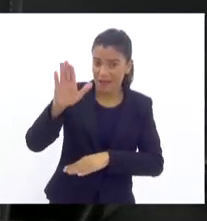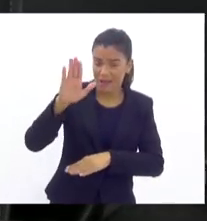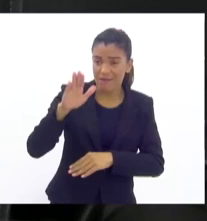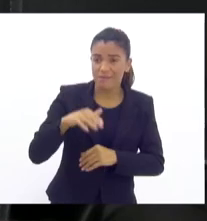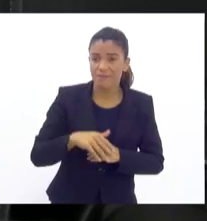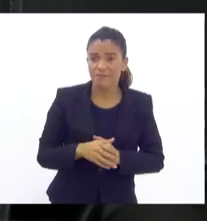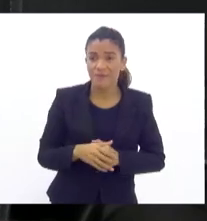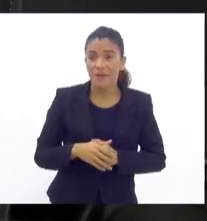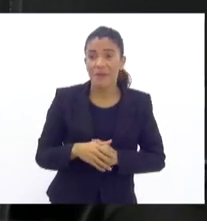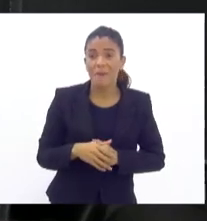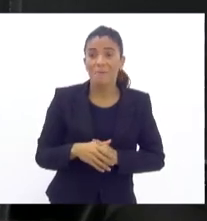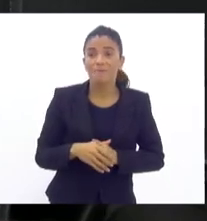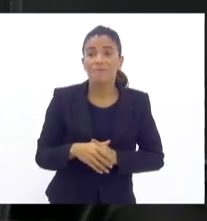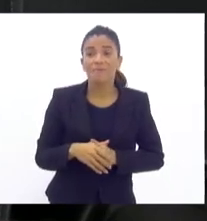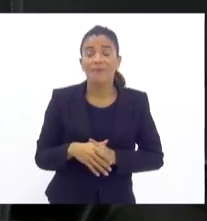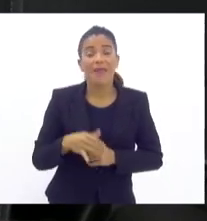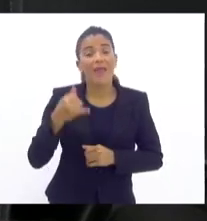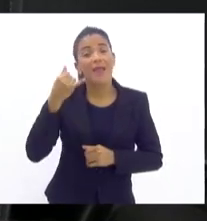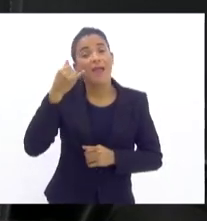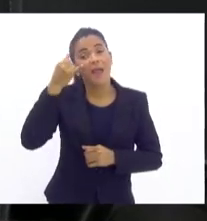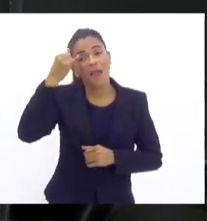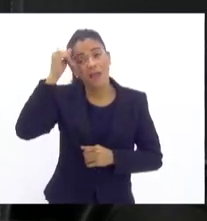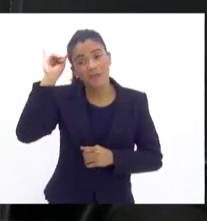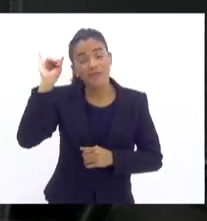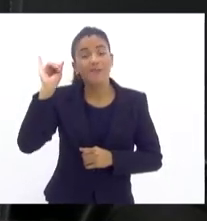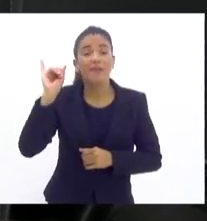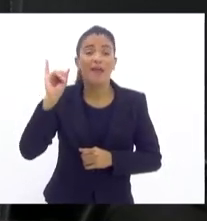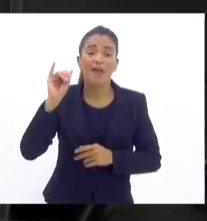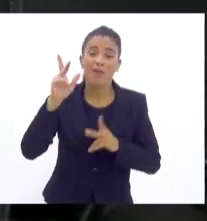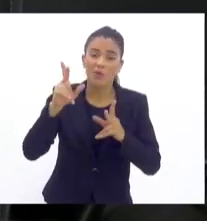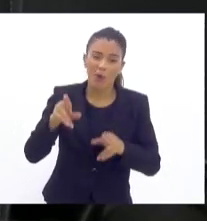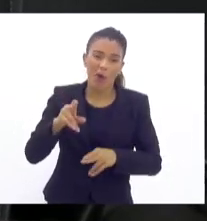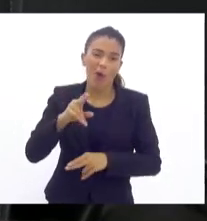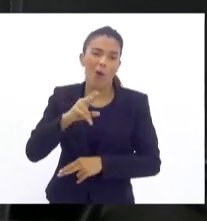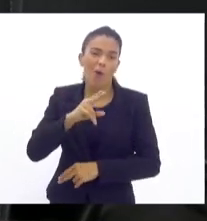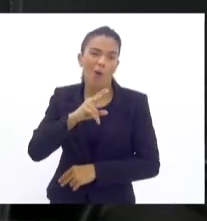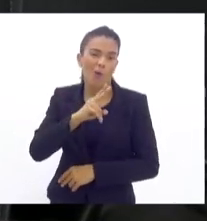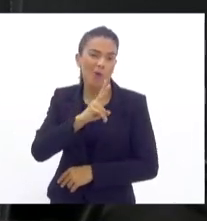incorrer no mesmo problema que o tenente-coronel...